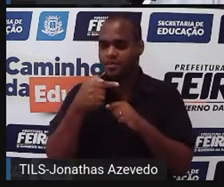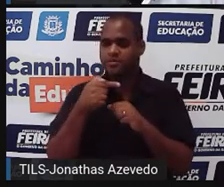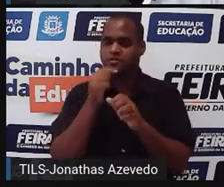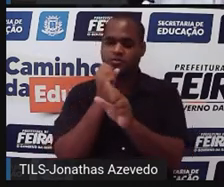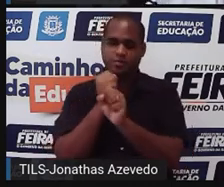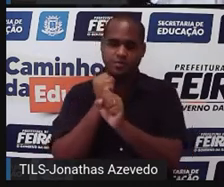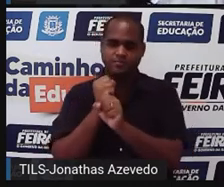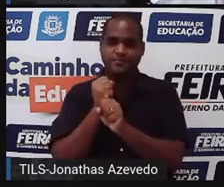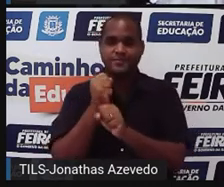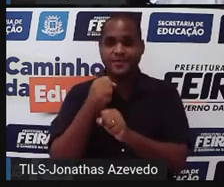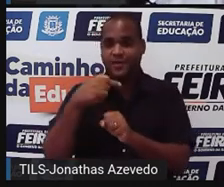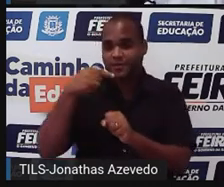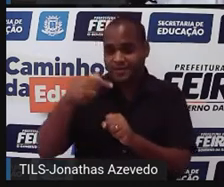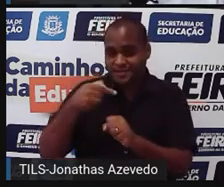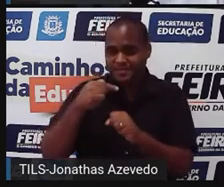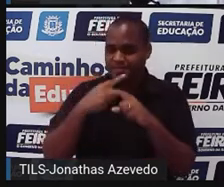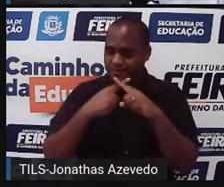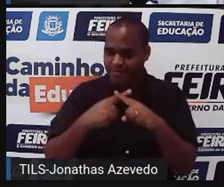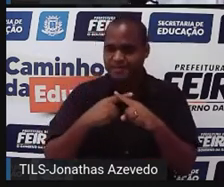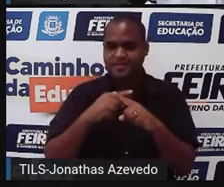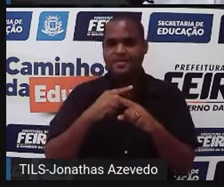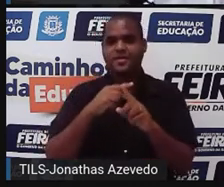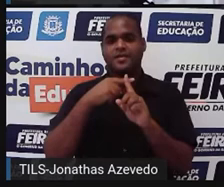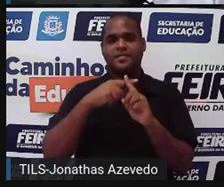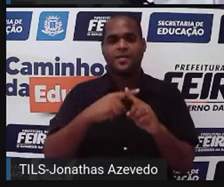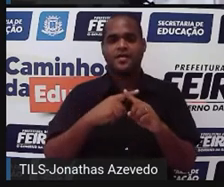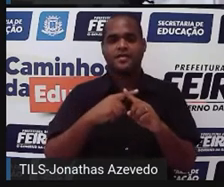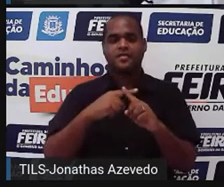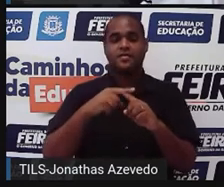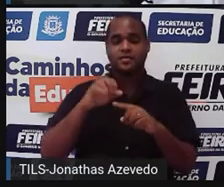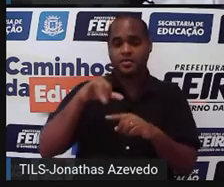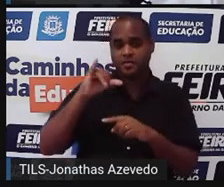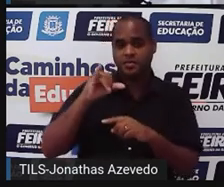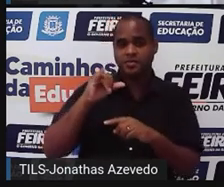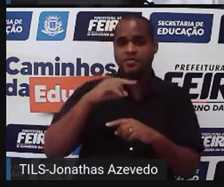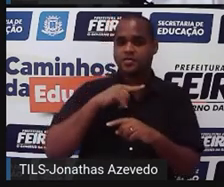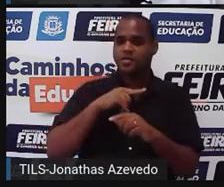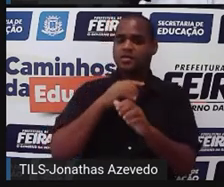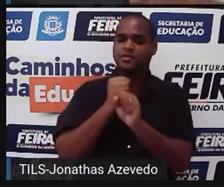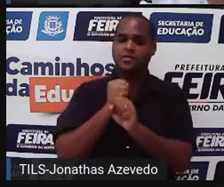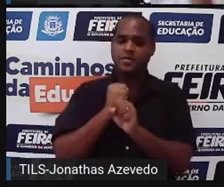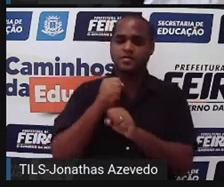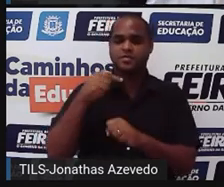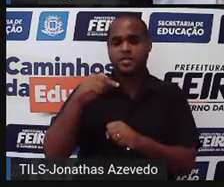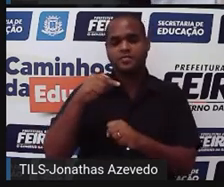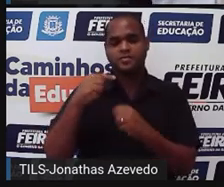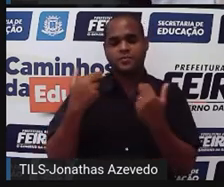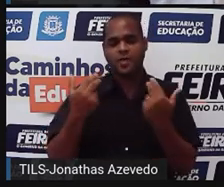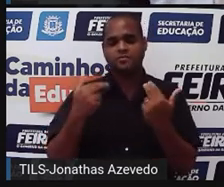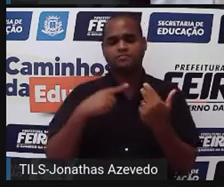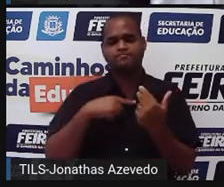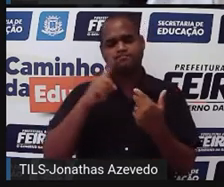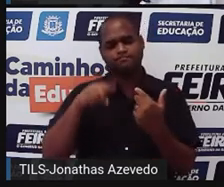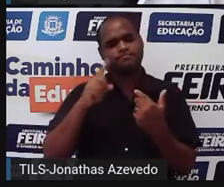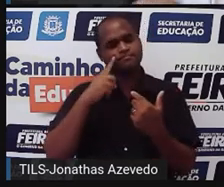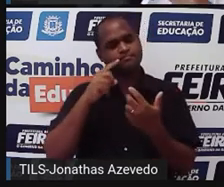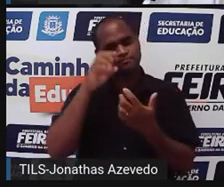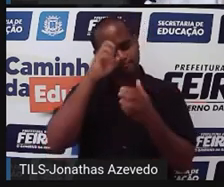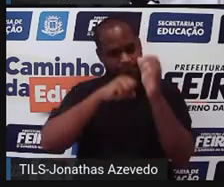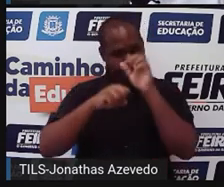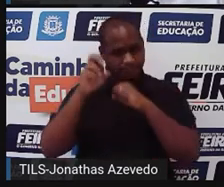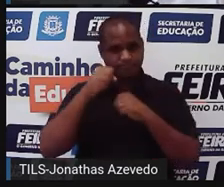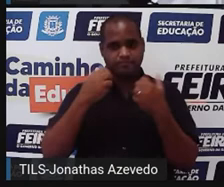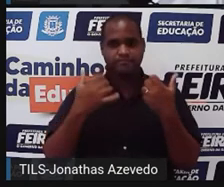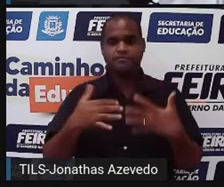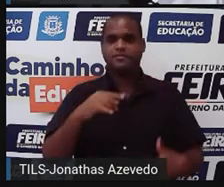seja, X cubos mais Y pirâmides vai ter que ser igual a 7. Isso que a gente acabou de escrever é